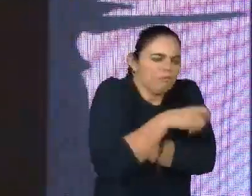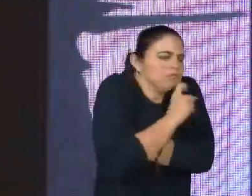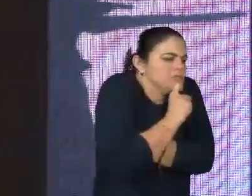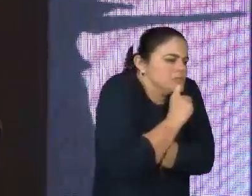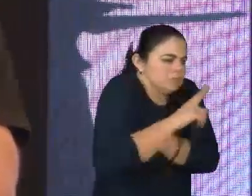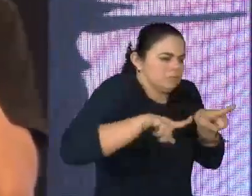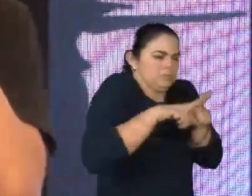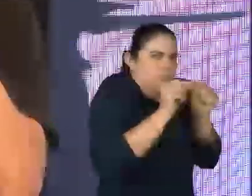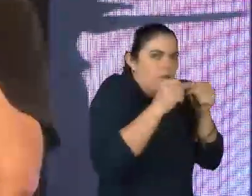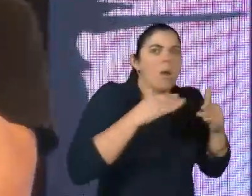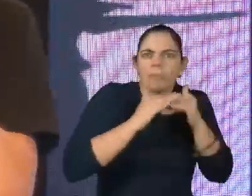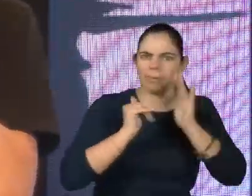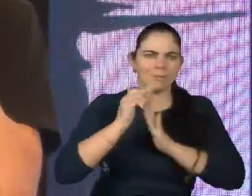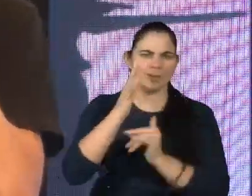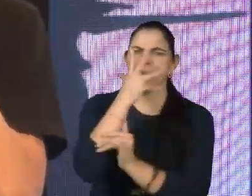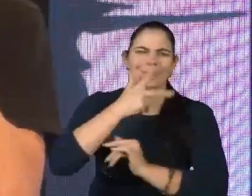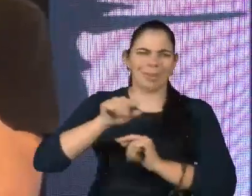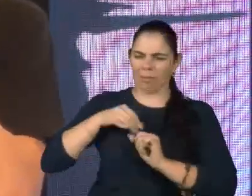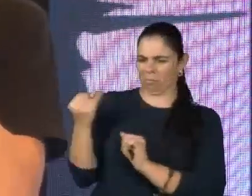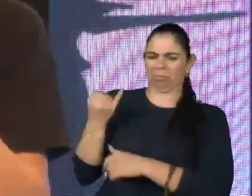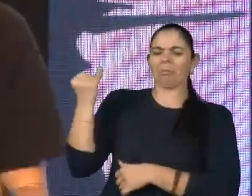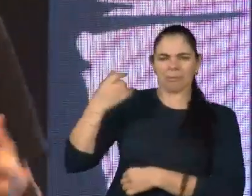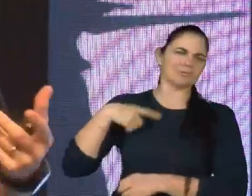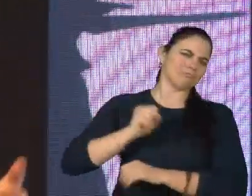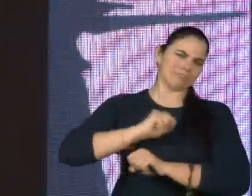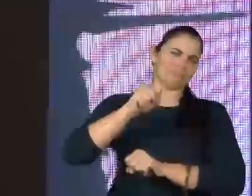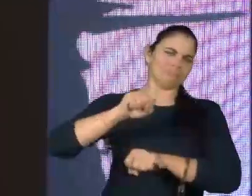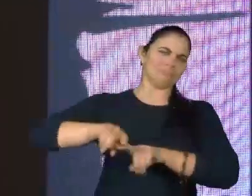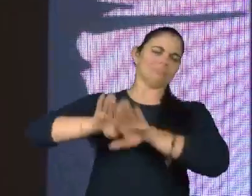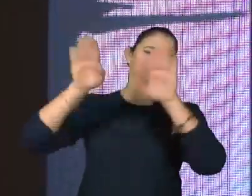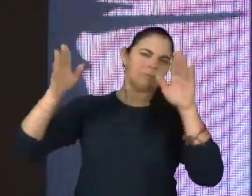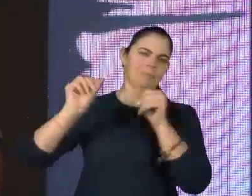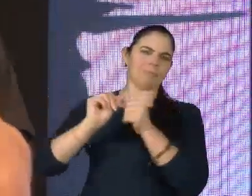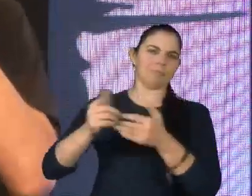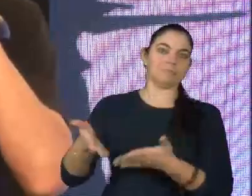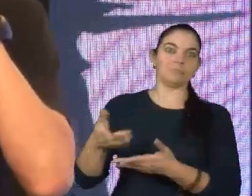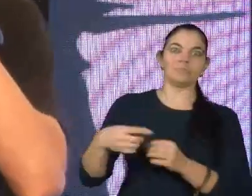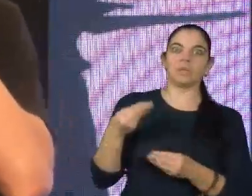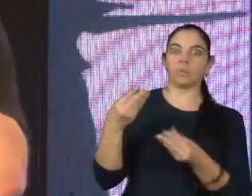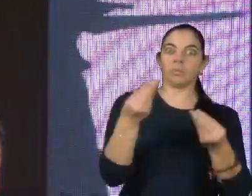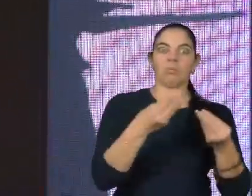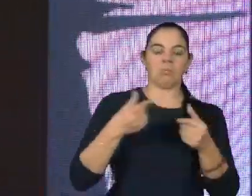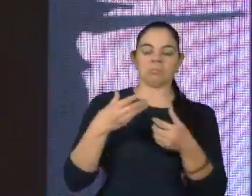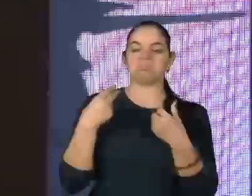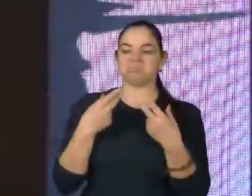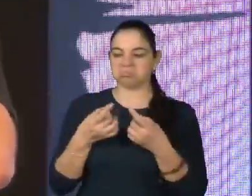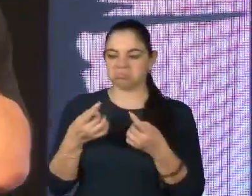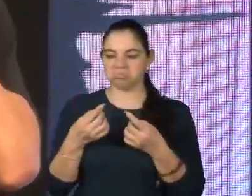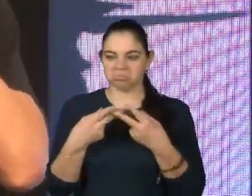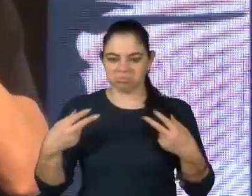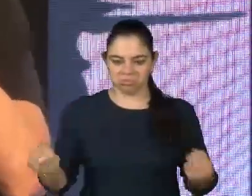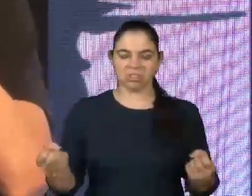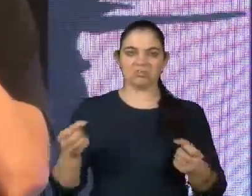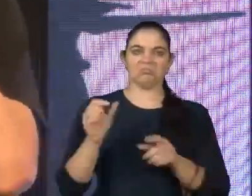São ações bonitas e importantes, claro, a gente vive num país que precisa disso, com muitos abismos sociais, mas